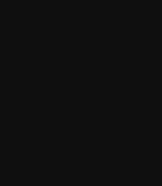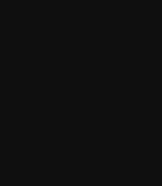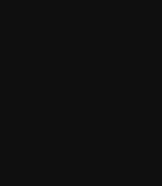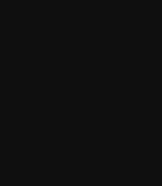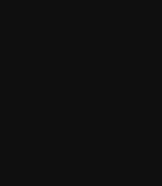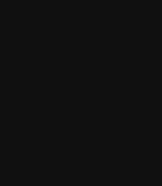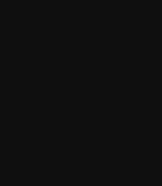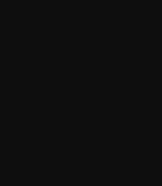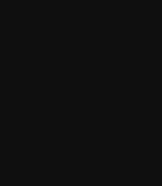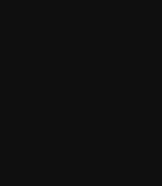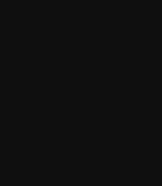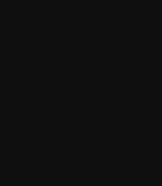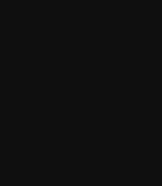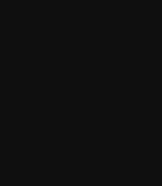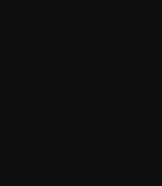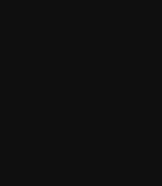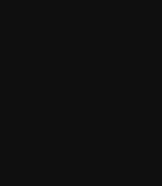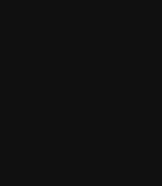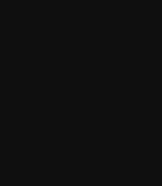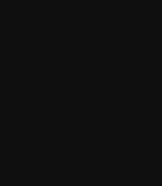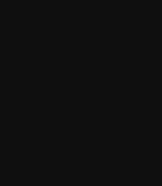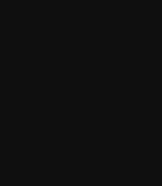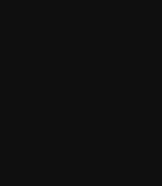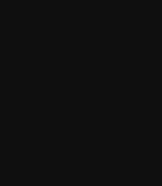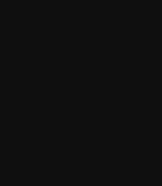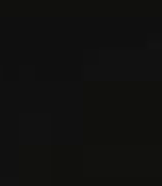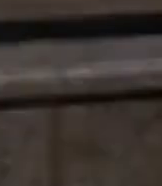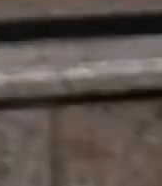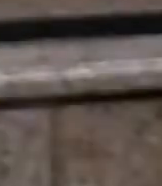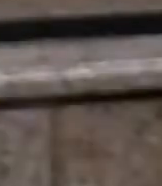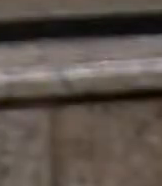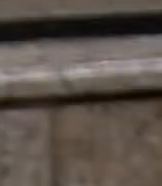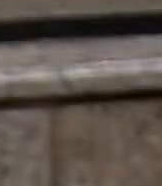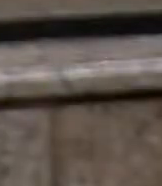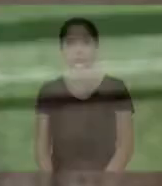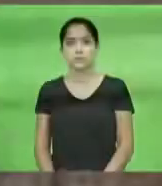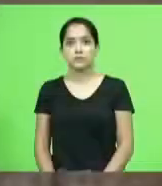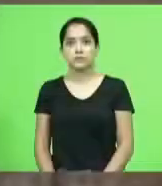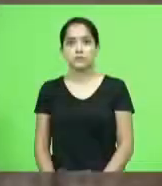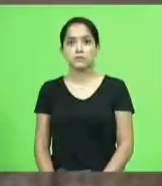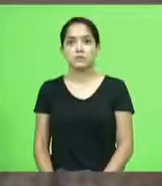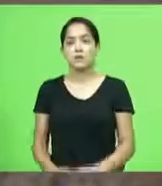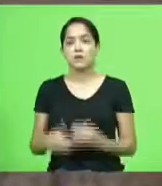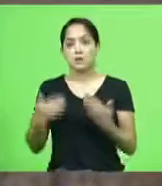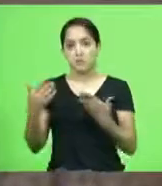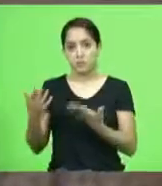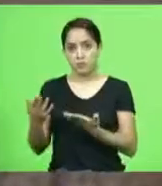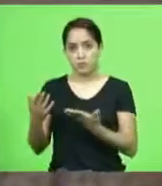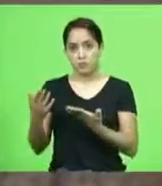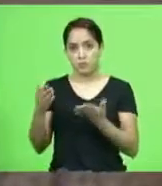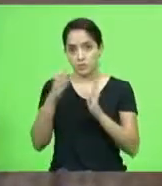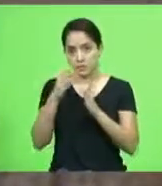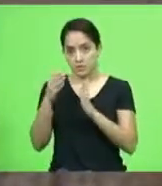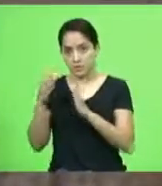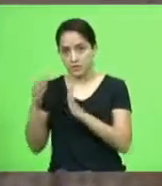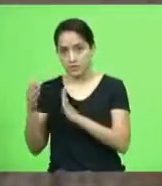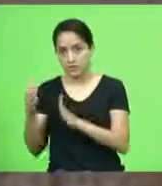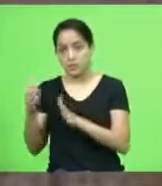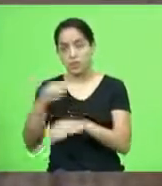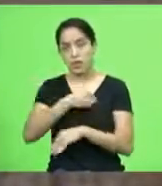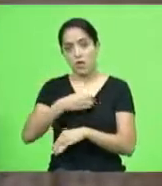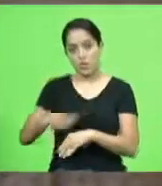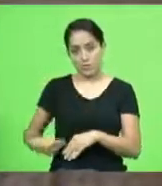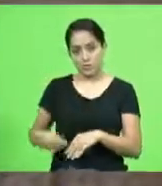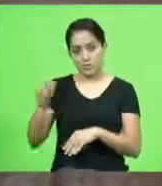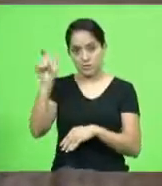uma tirania de direita com um discurso disfarçado bom esse daí é um dos nossos ministros